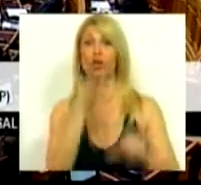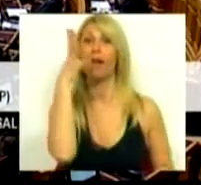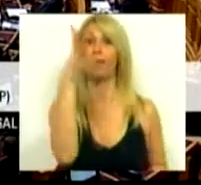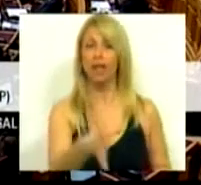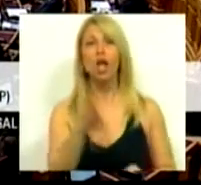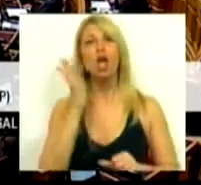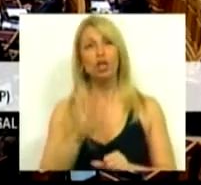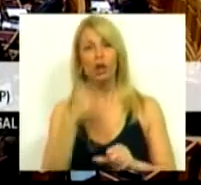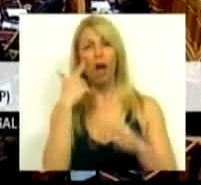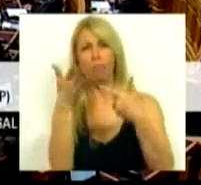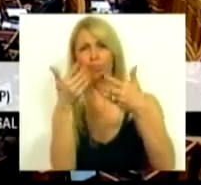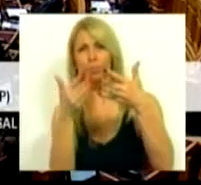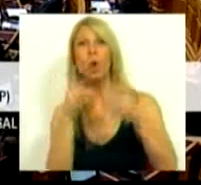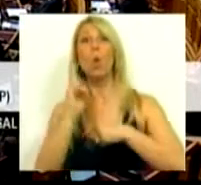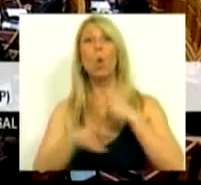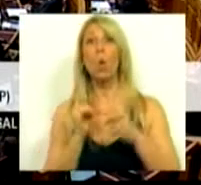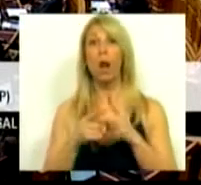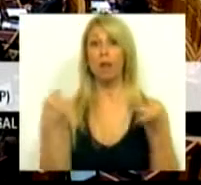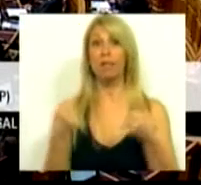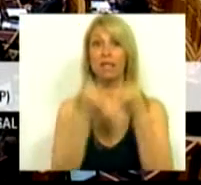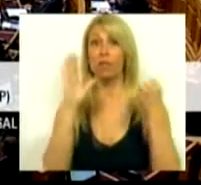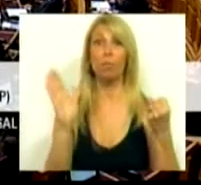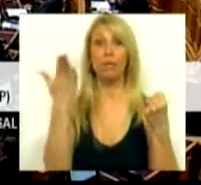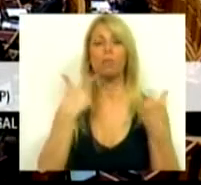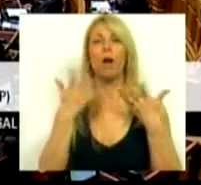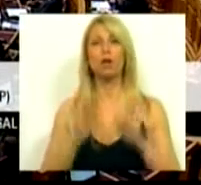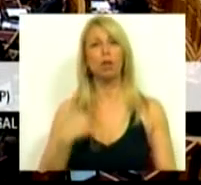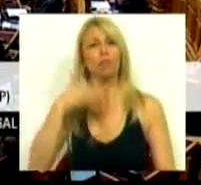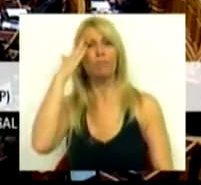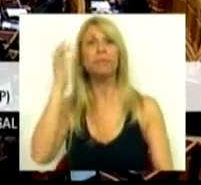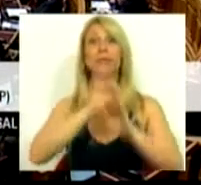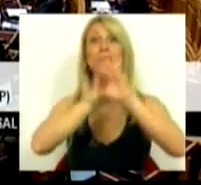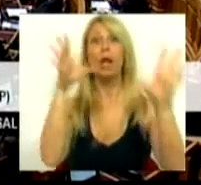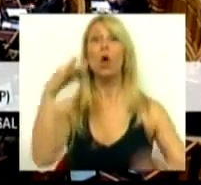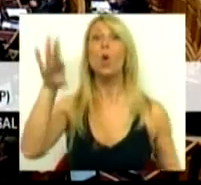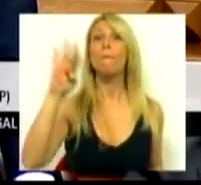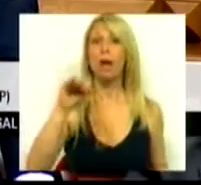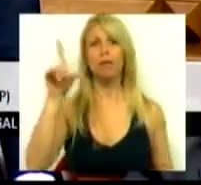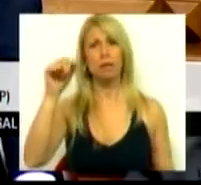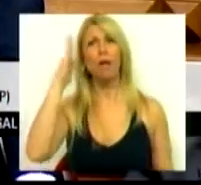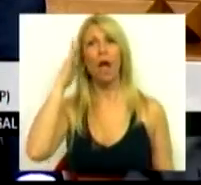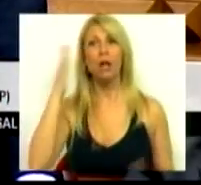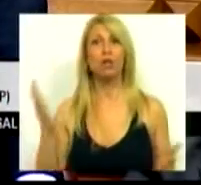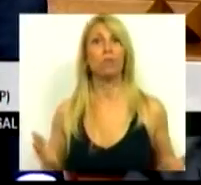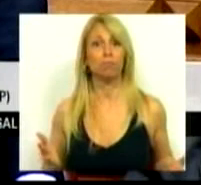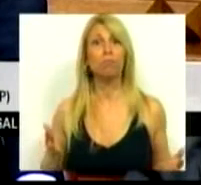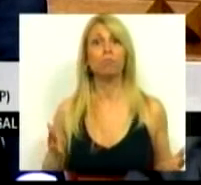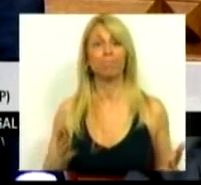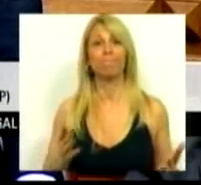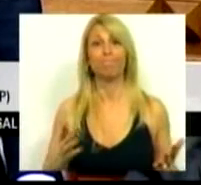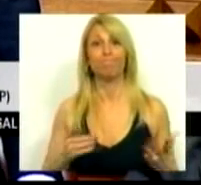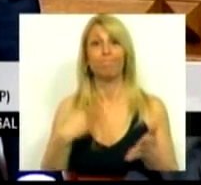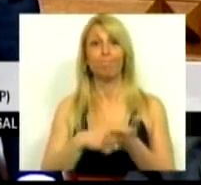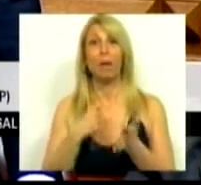identificados os principais desafios, nós pensamos que ficou claro que o Partido Socialista também considera que a questão da carga fiscal